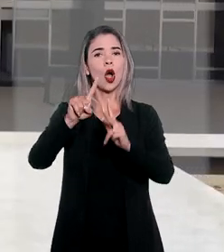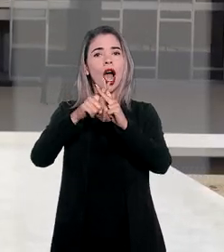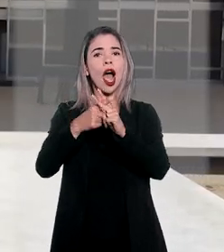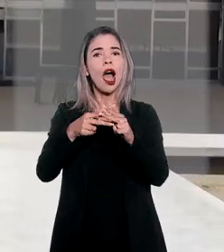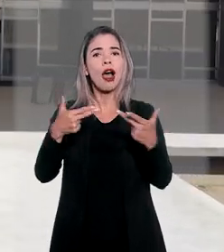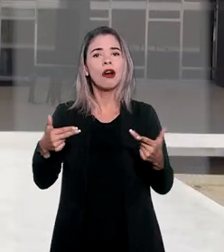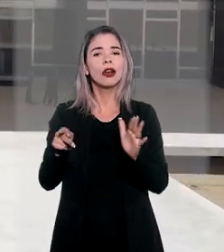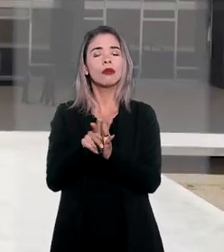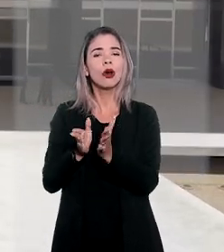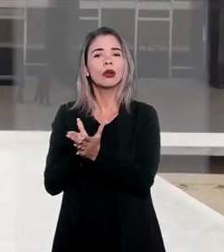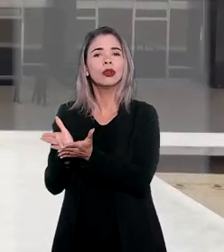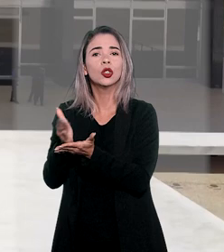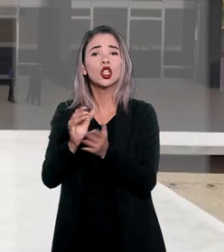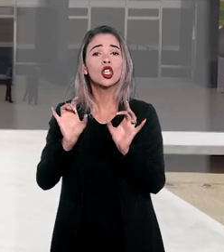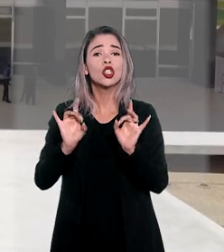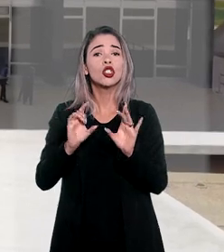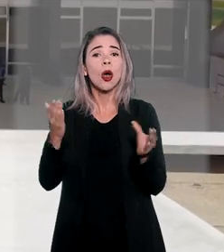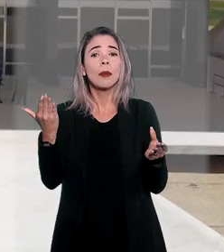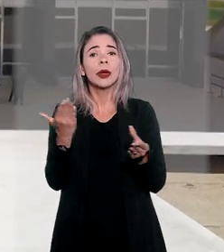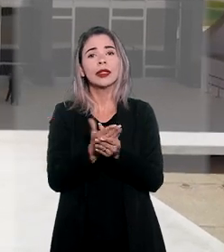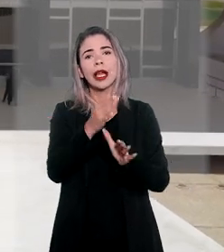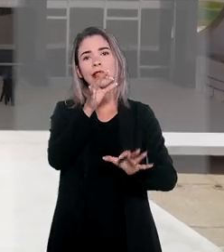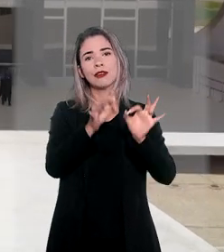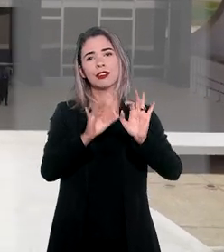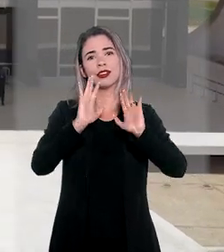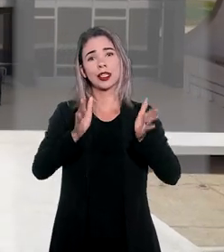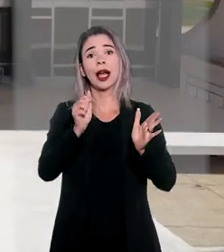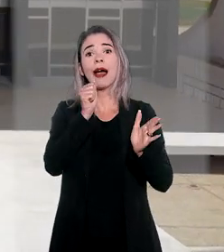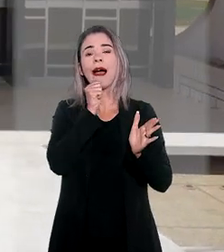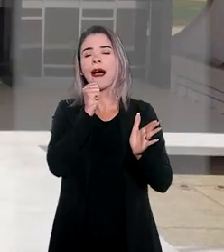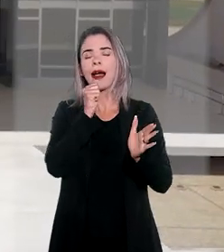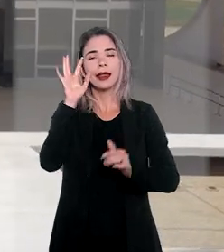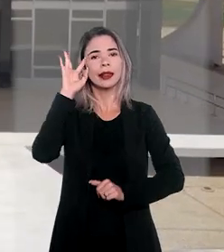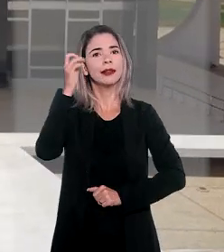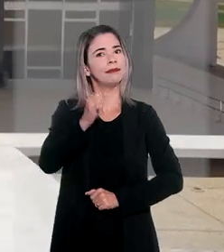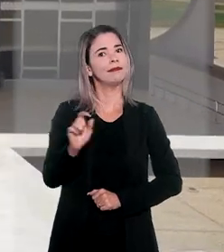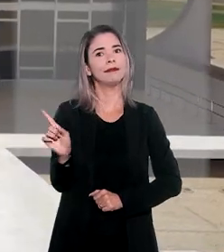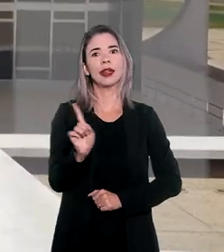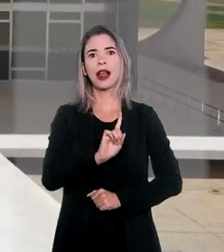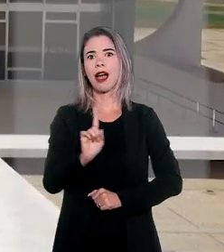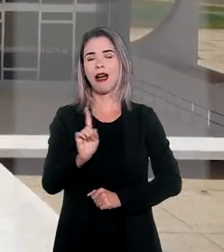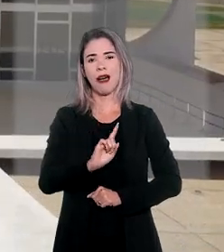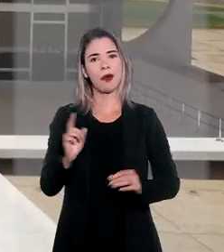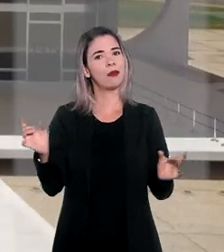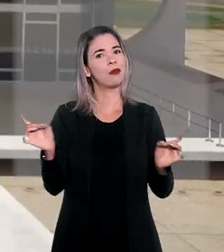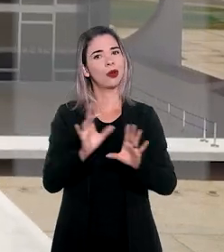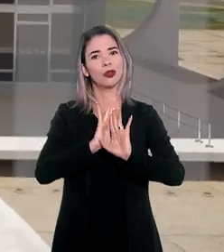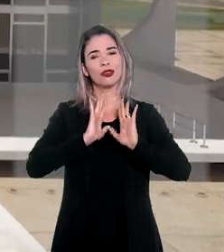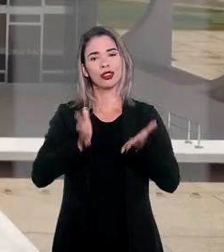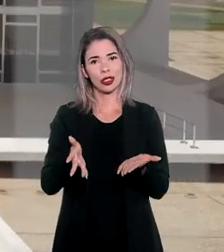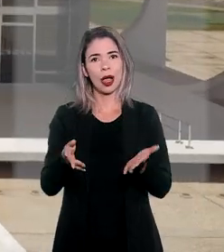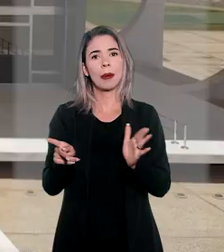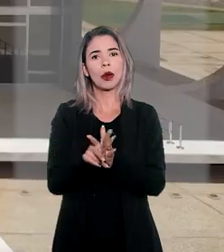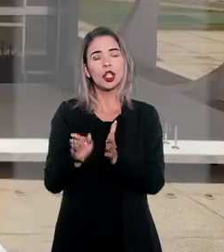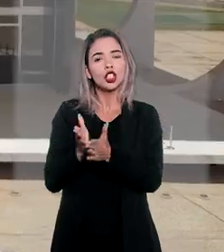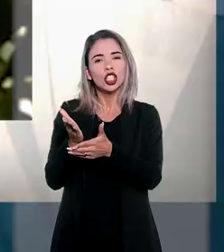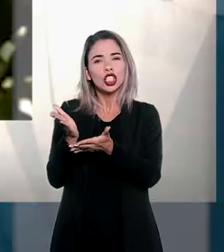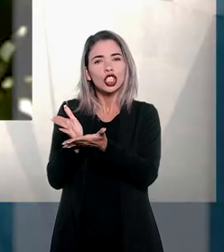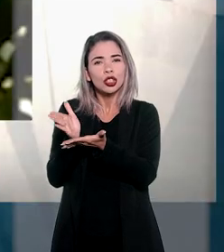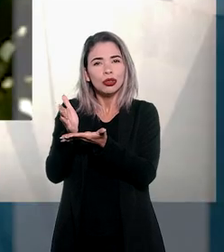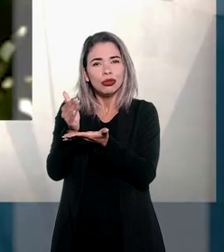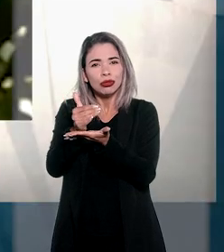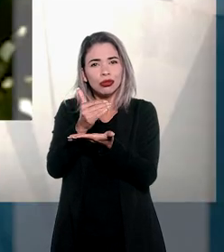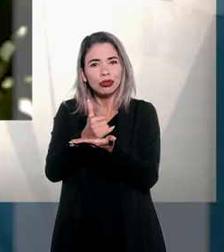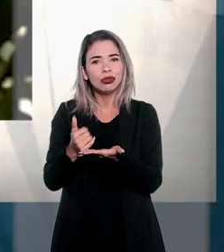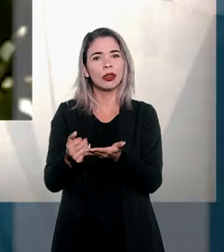da tese para abarcar apenas os processos judiciais em que ainda não tivesse havido trânsito em julgado da sentença de partilha.